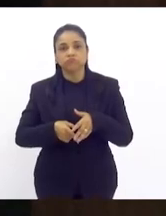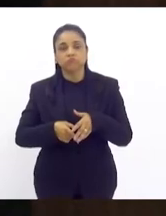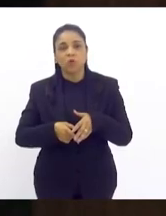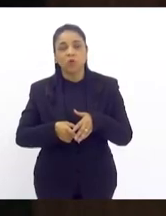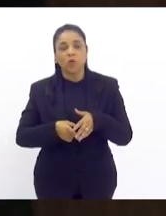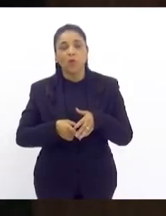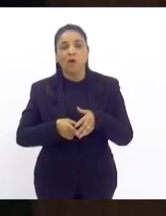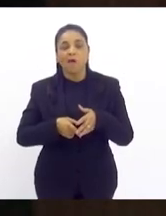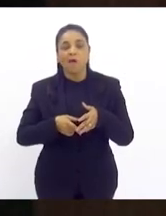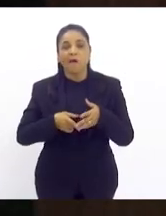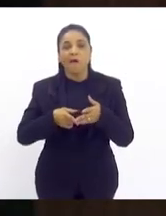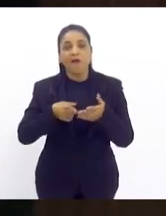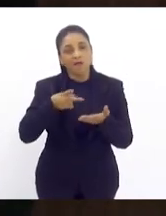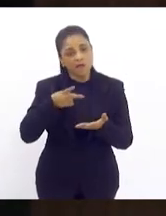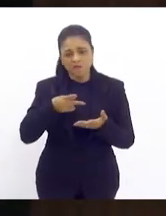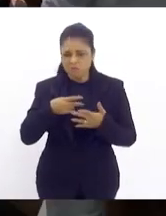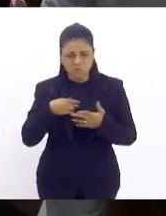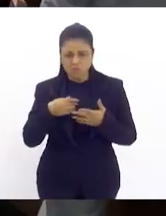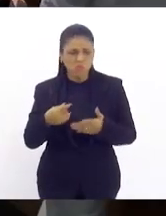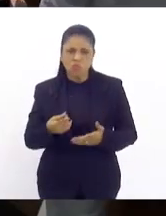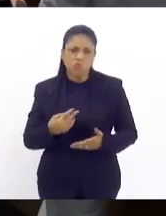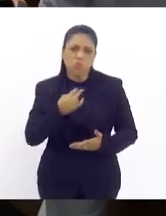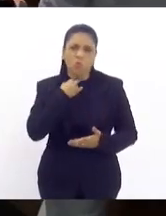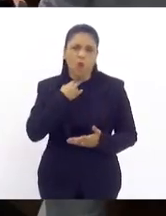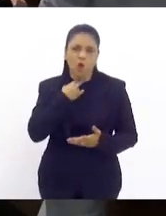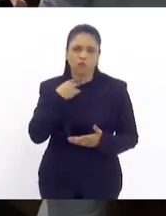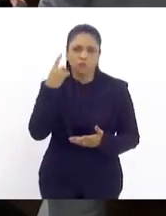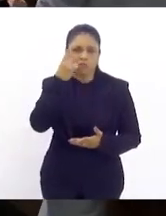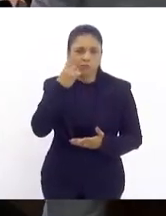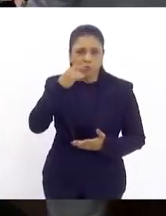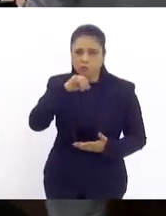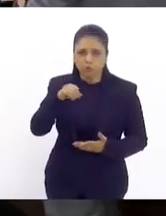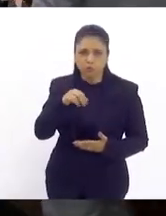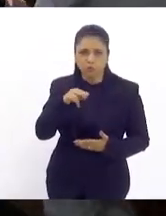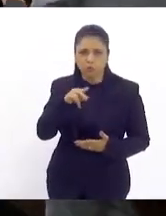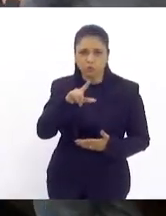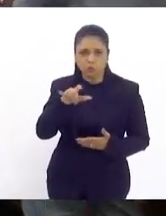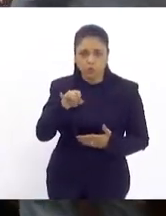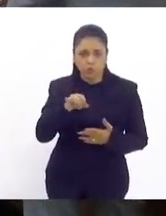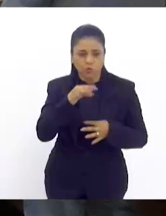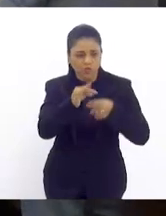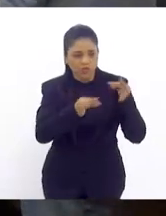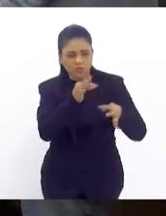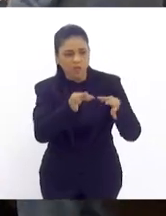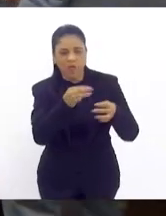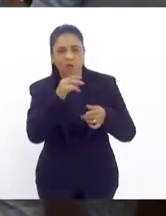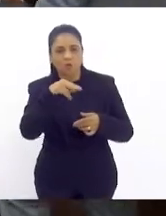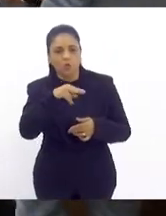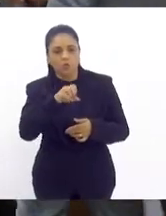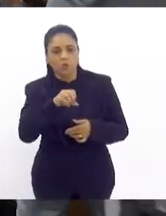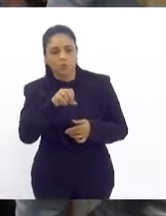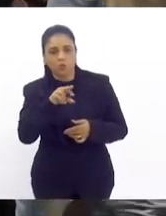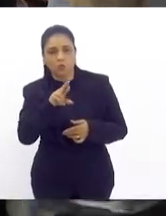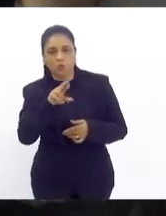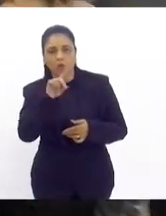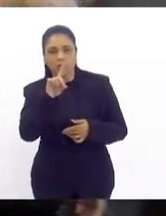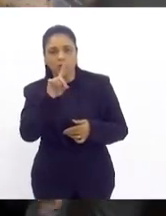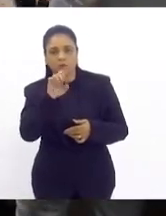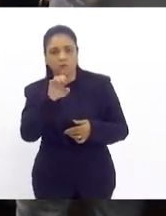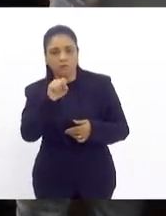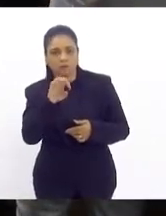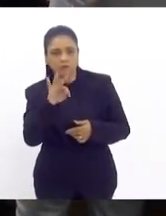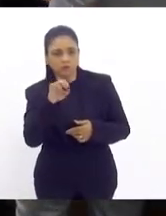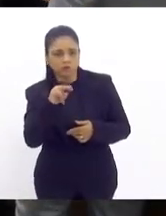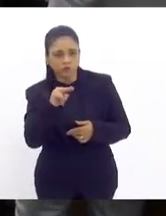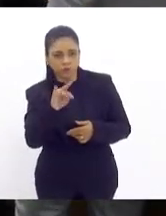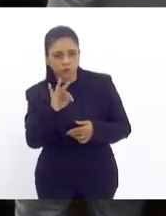deputado Júlio, o nordestino ser tratado desse jeito, e aqui na planta ainda, presidente, já caminhando para o fim, deputados